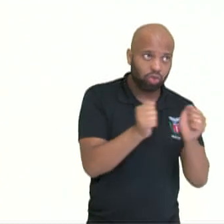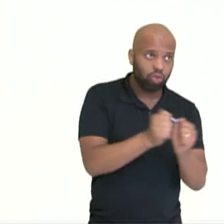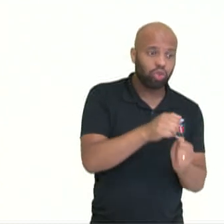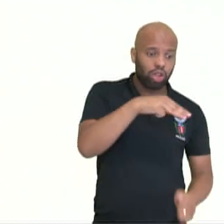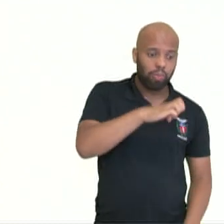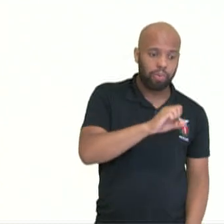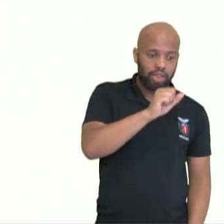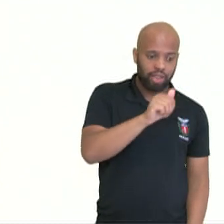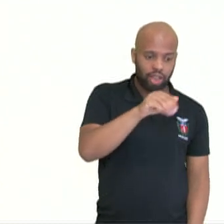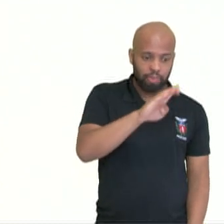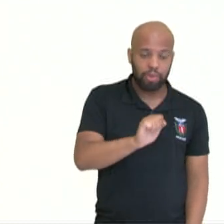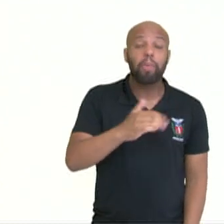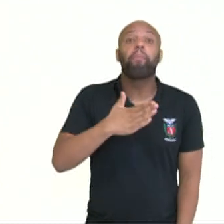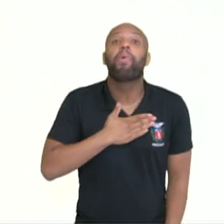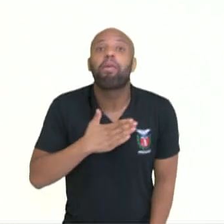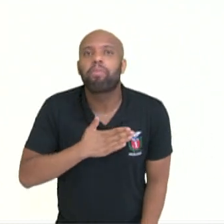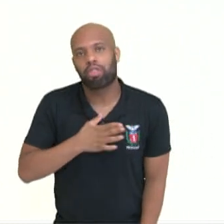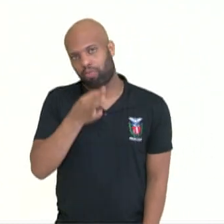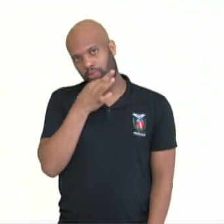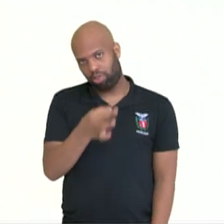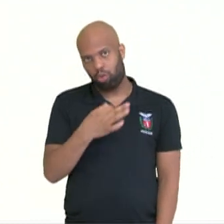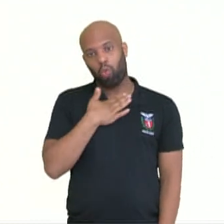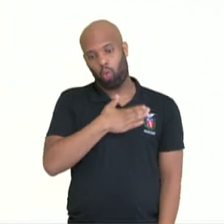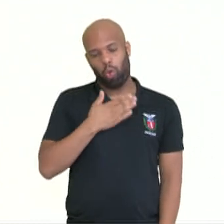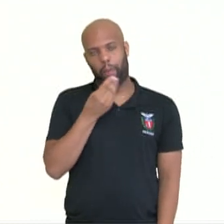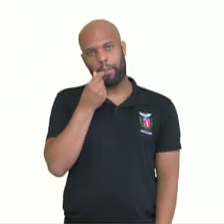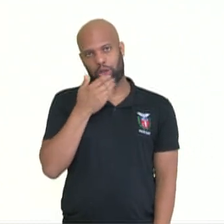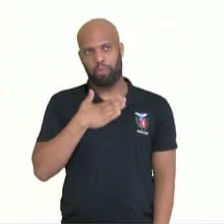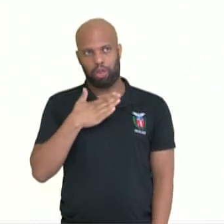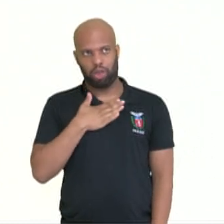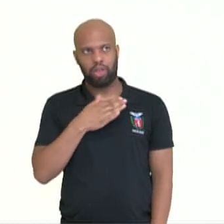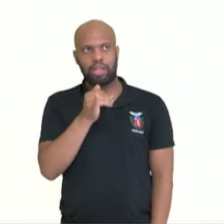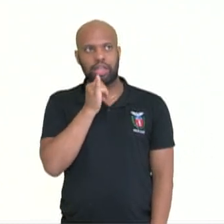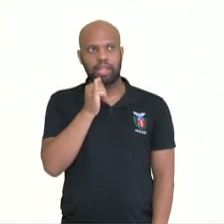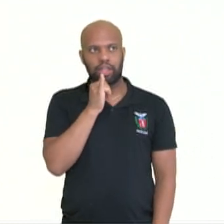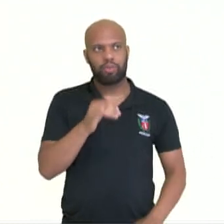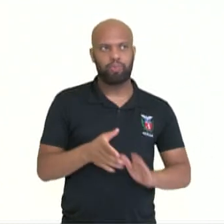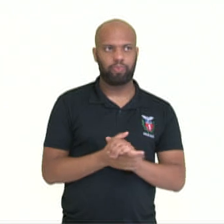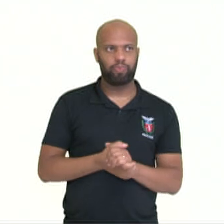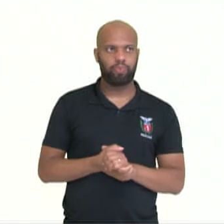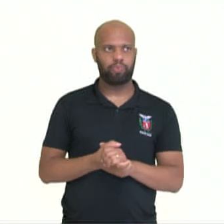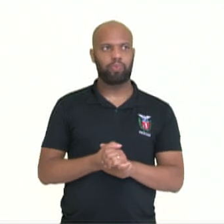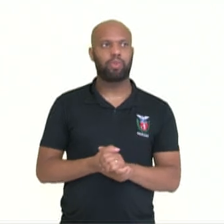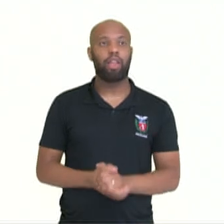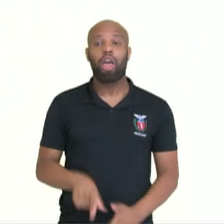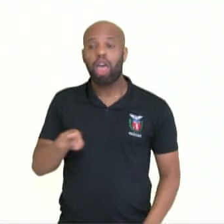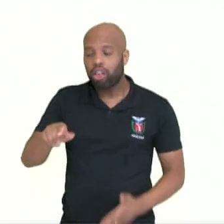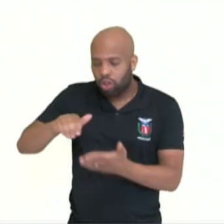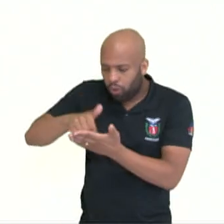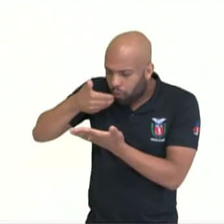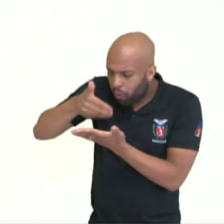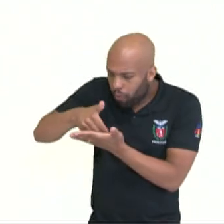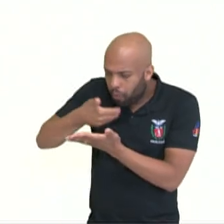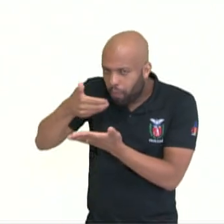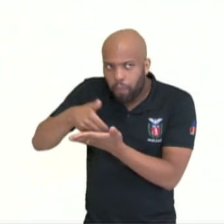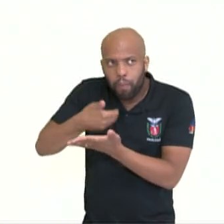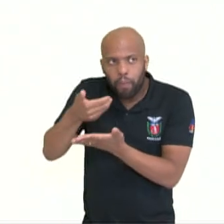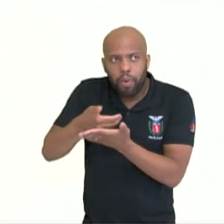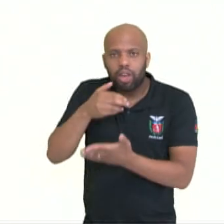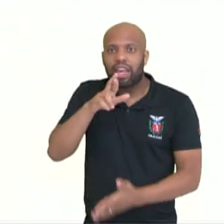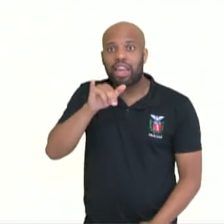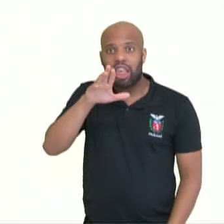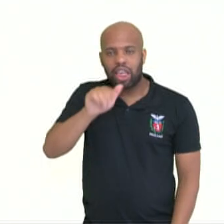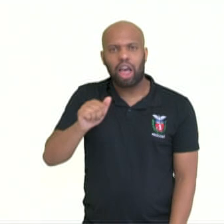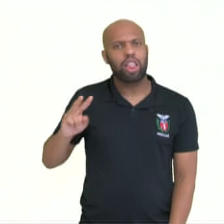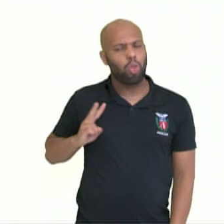gosto, para o meu paladar. Por exemplo, a sopa me sabe rica, essa sopa está nutritiva, ela